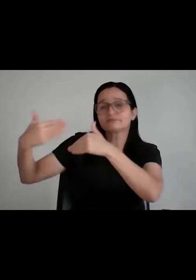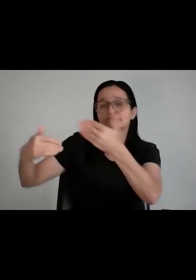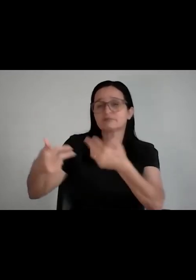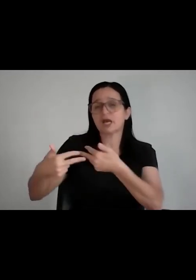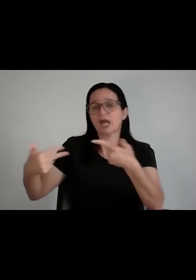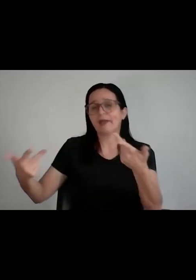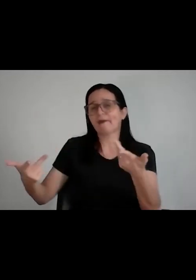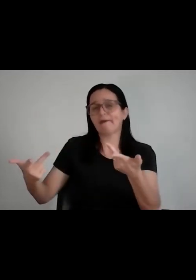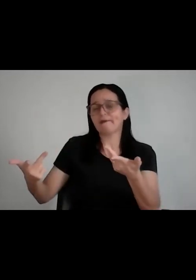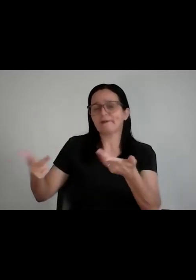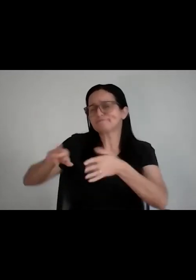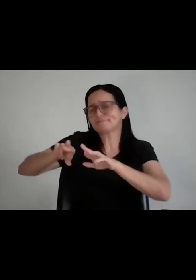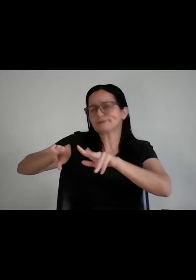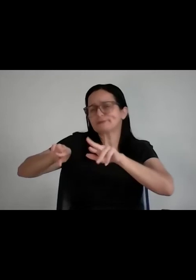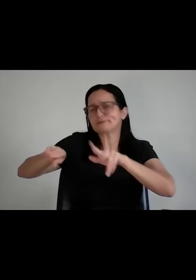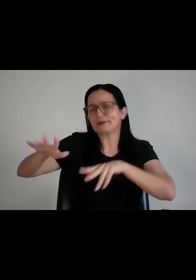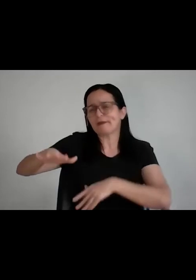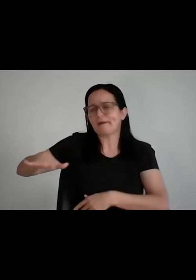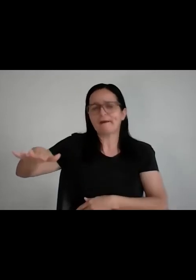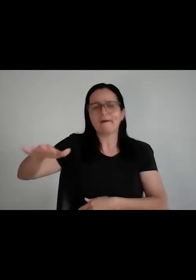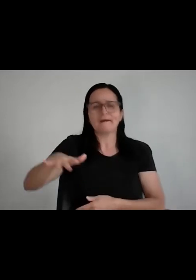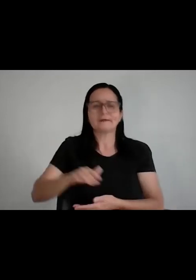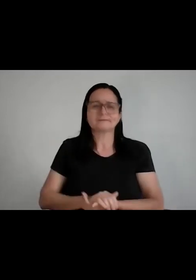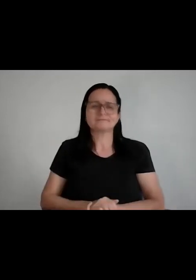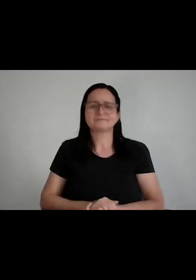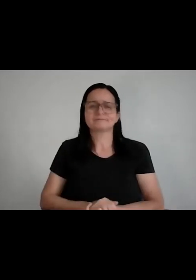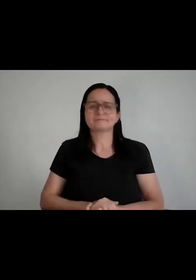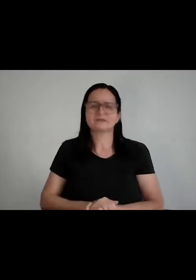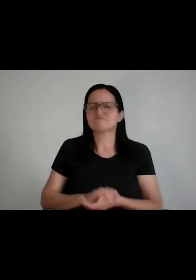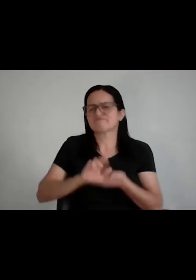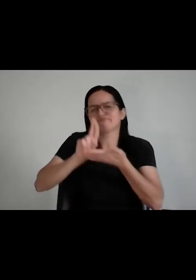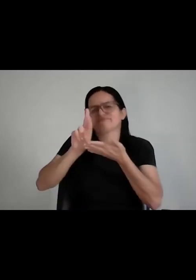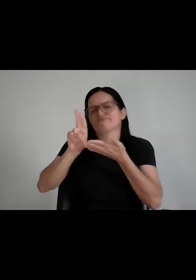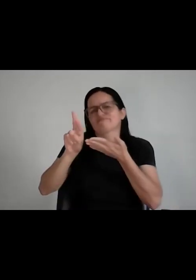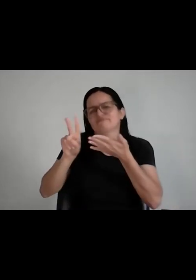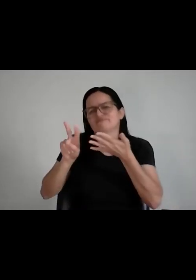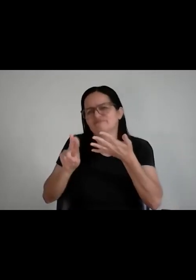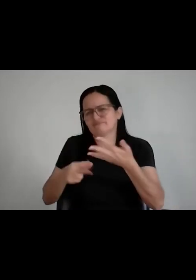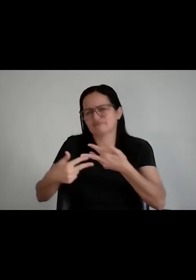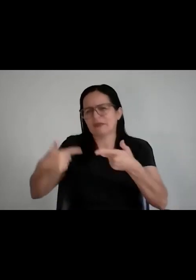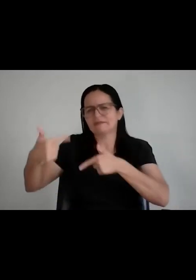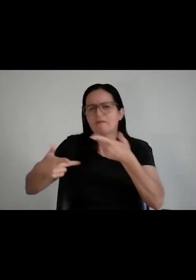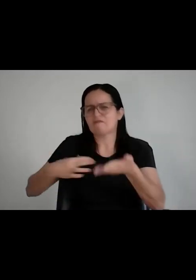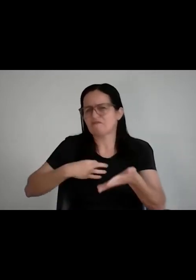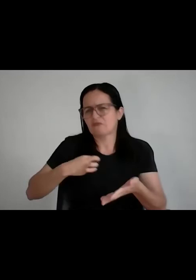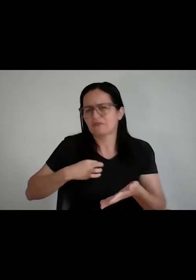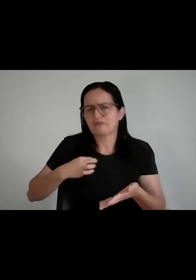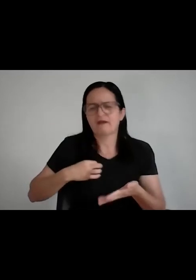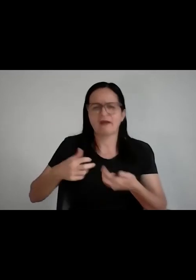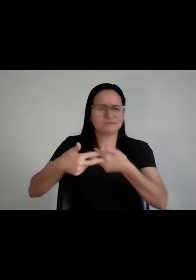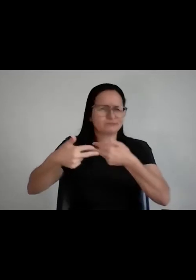atlética, tem, às vezes, enactos, a ISEC, tem trabalho voluntário de qualquer ordem,